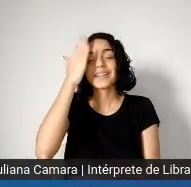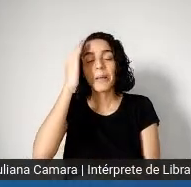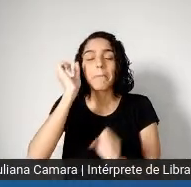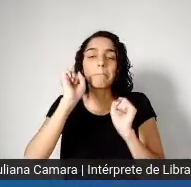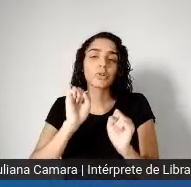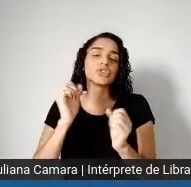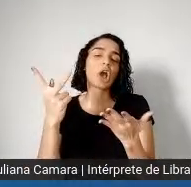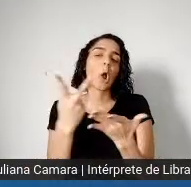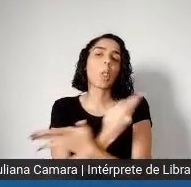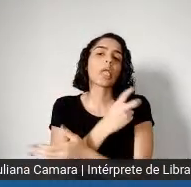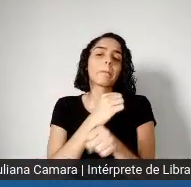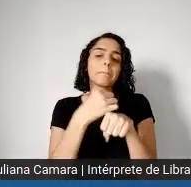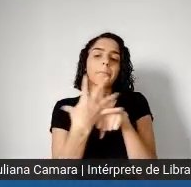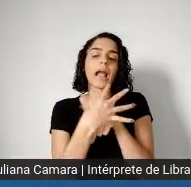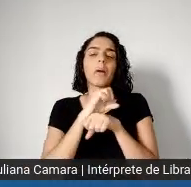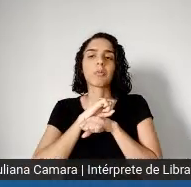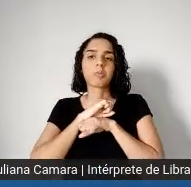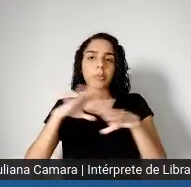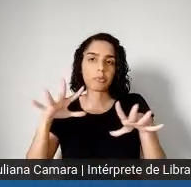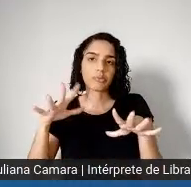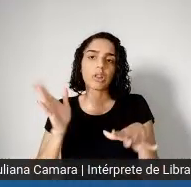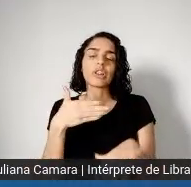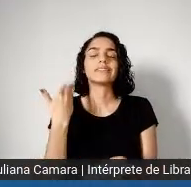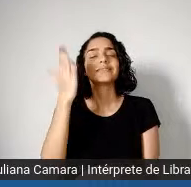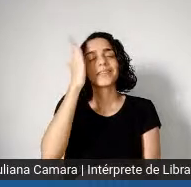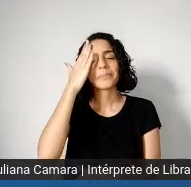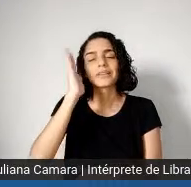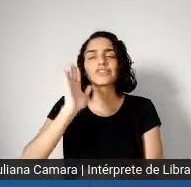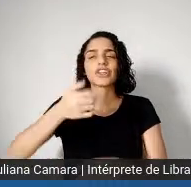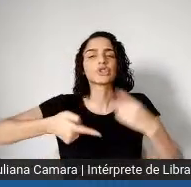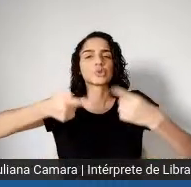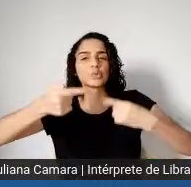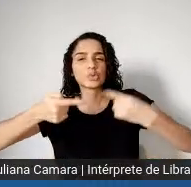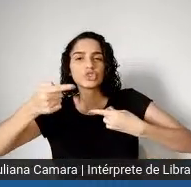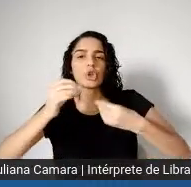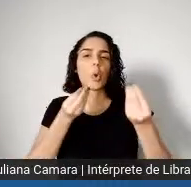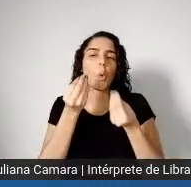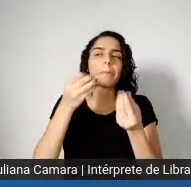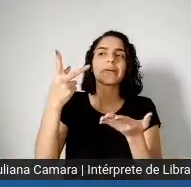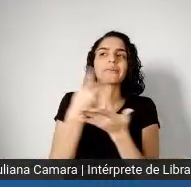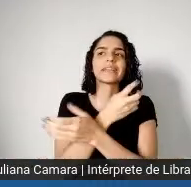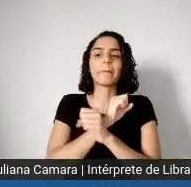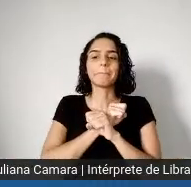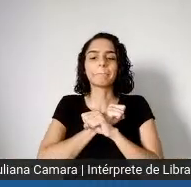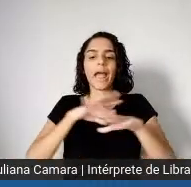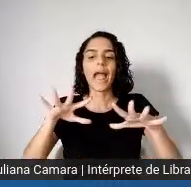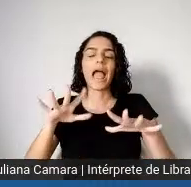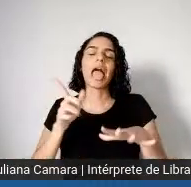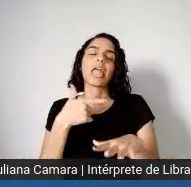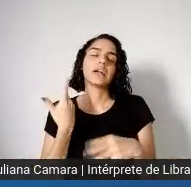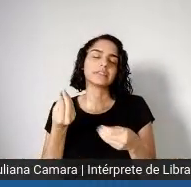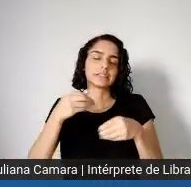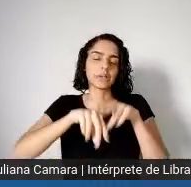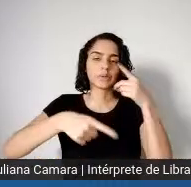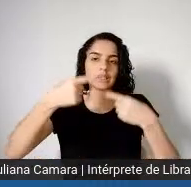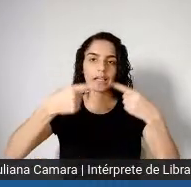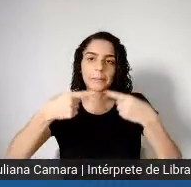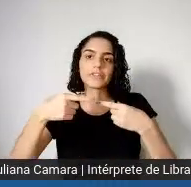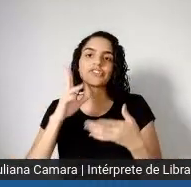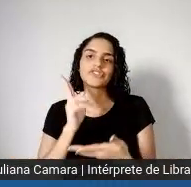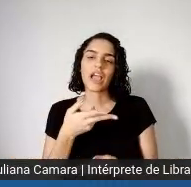foi sendo colocado, existiam grupos científicos que trabalhavam com essa temática e que repetidamente